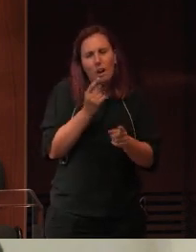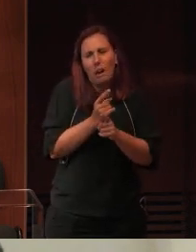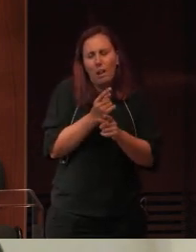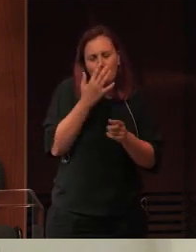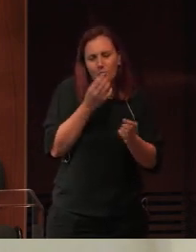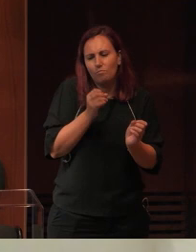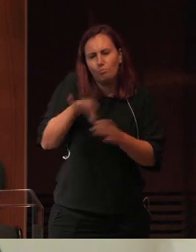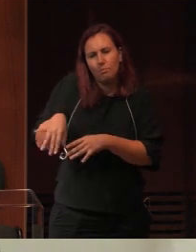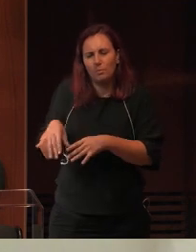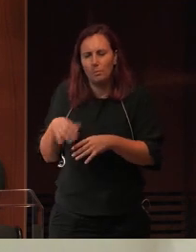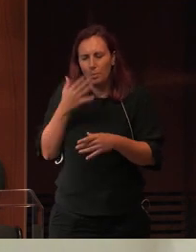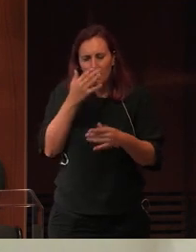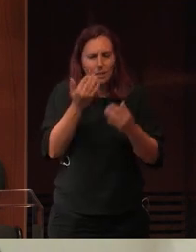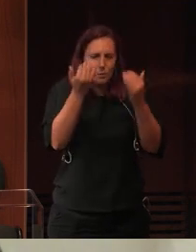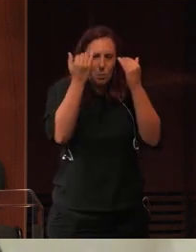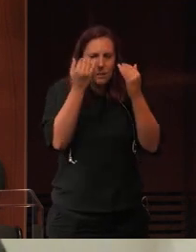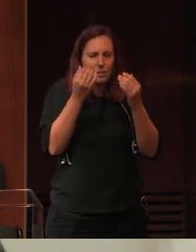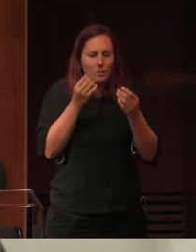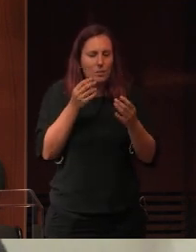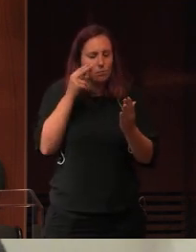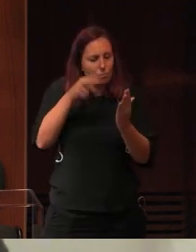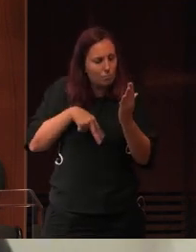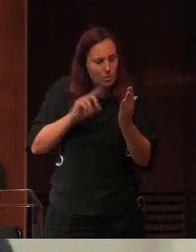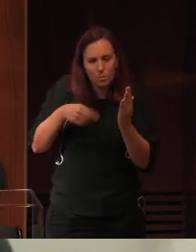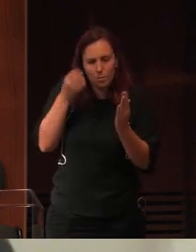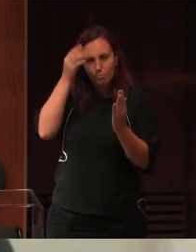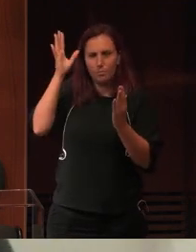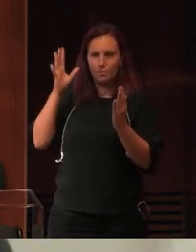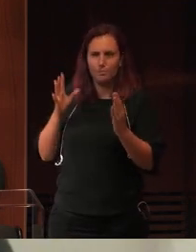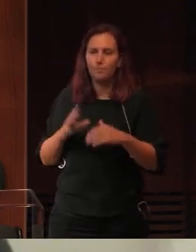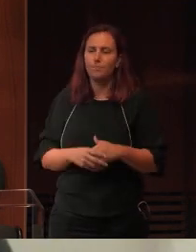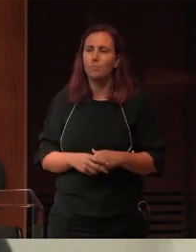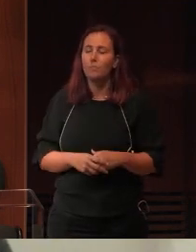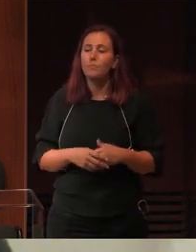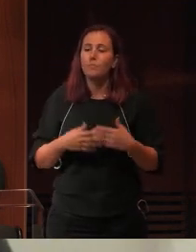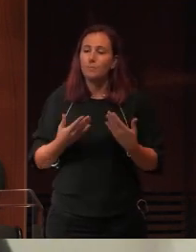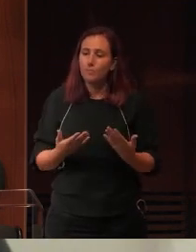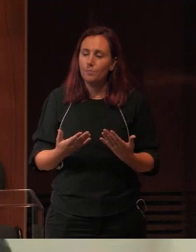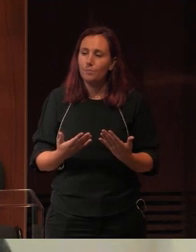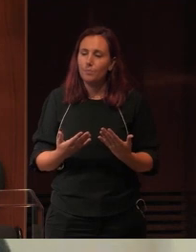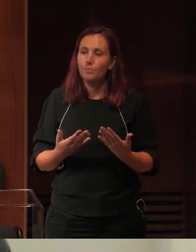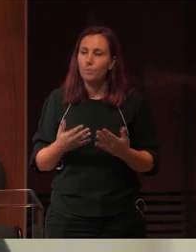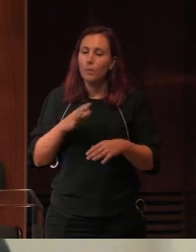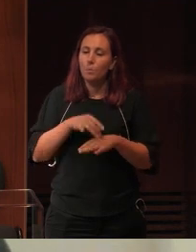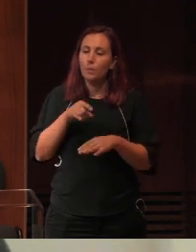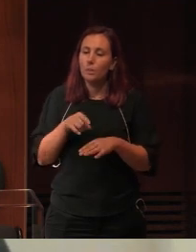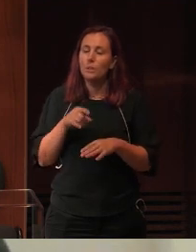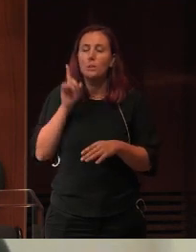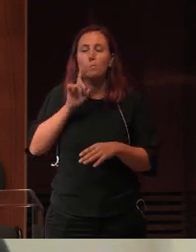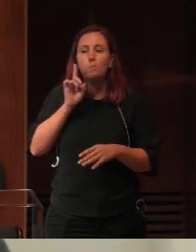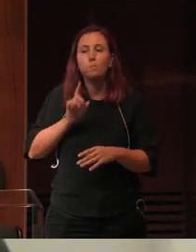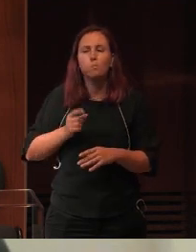facilmente esquecível, se me permitem o adjetivo. E por isso é muito importante